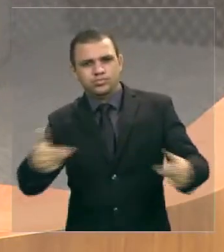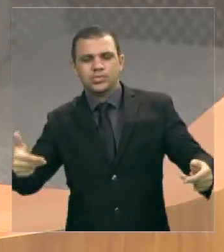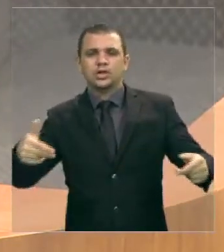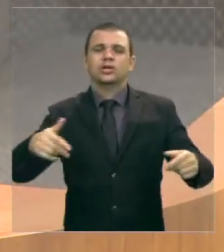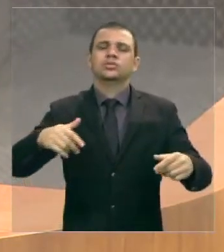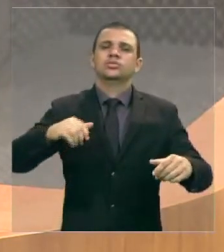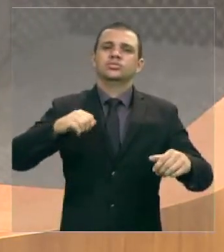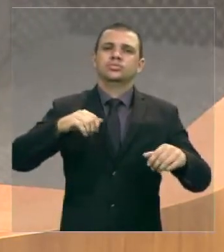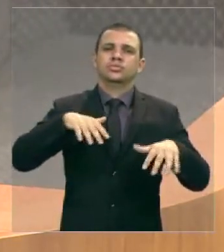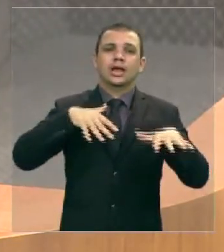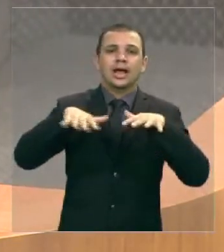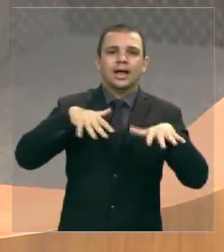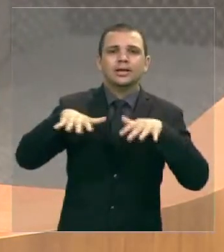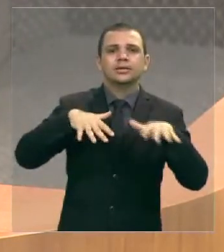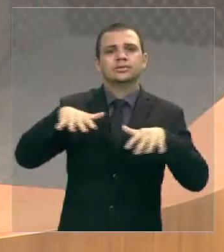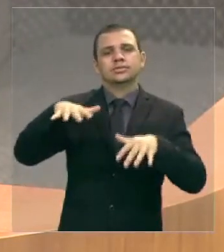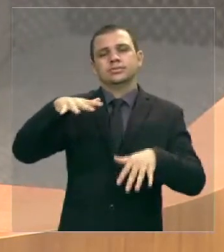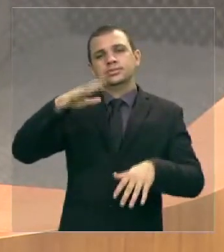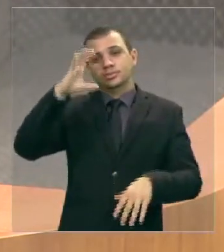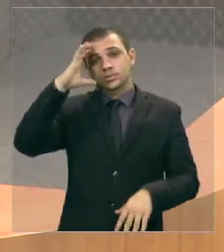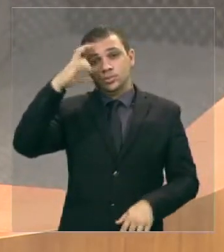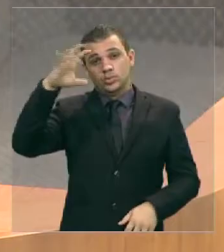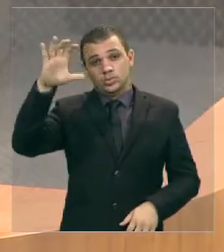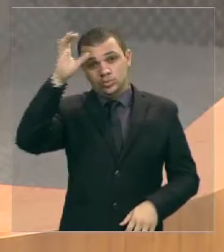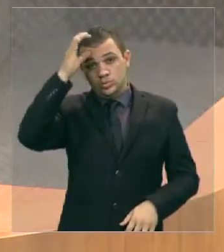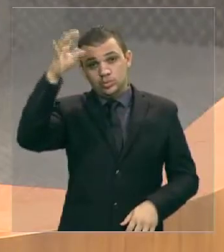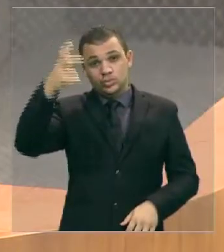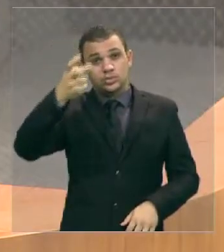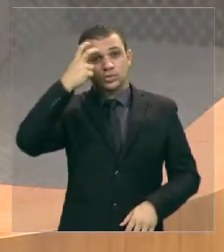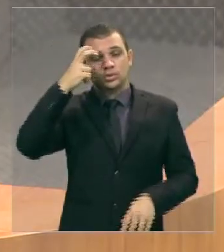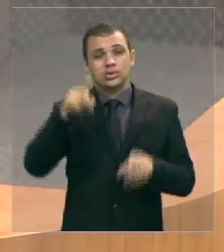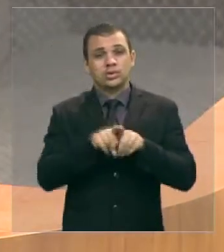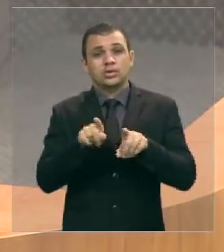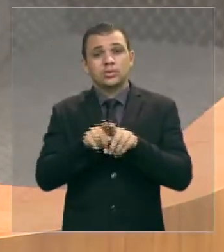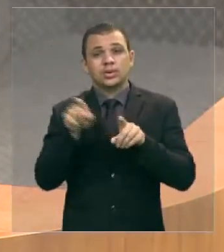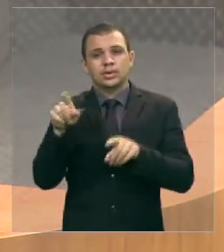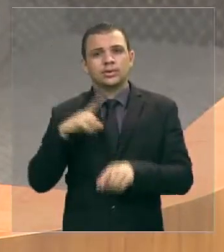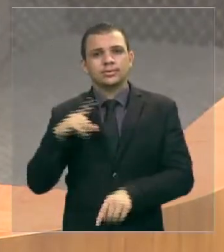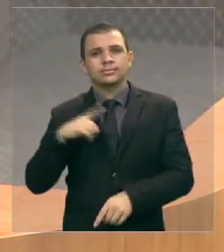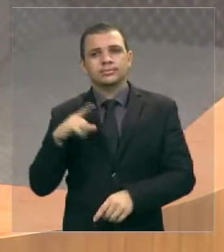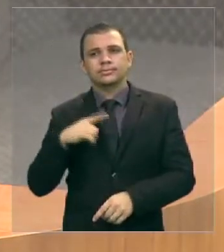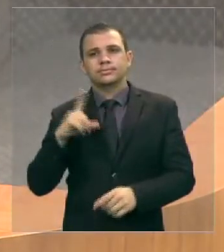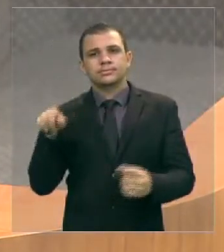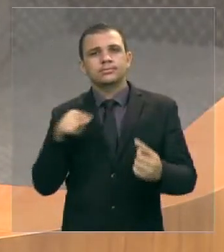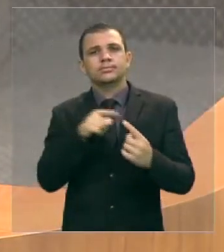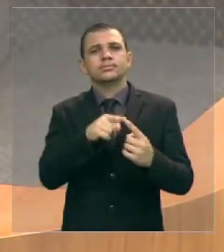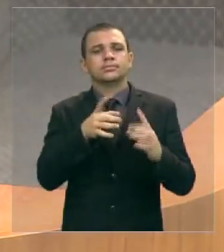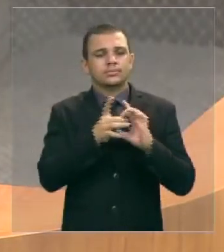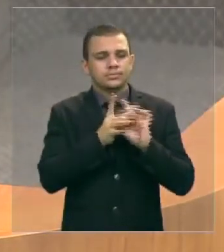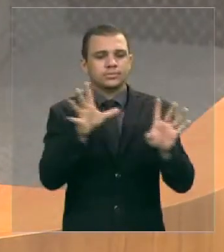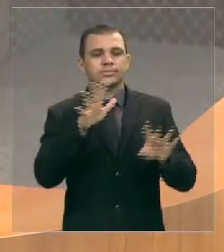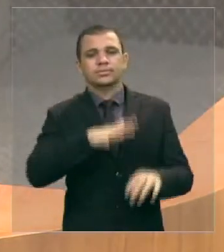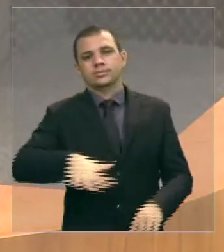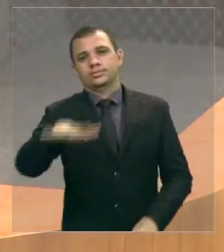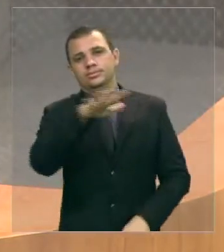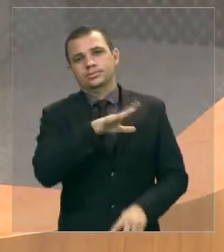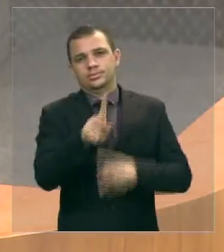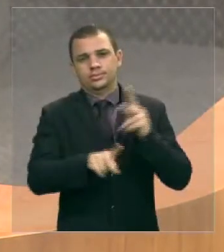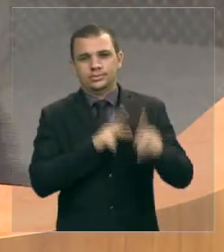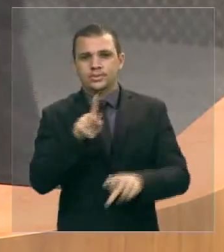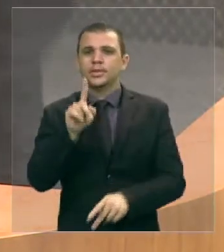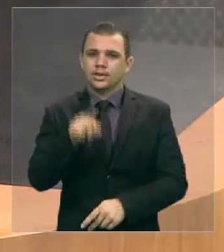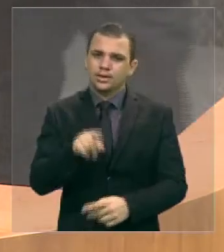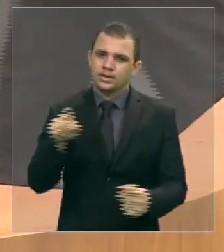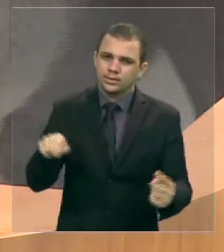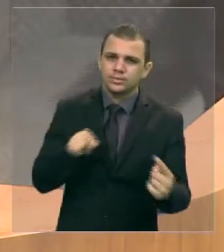aqueles que veem na cultura uma frente e uma perspectiva de libertação do nosso povo isso é fundamental